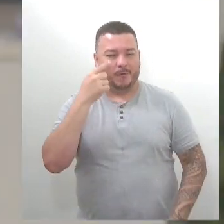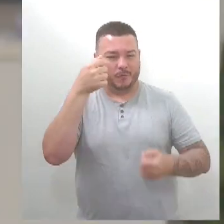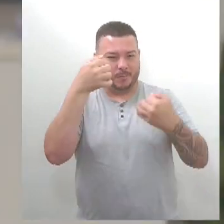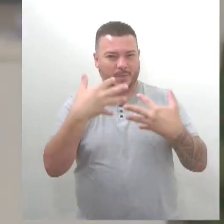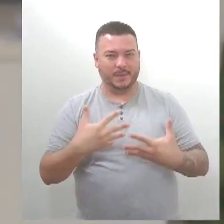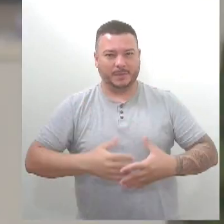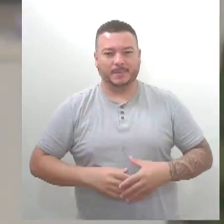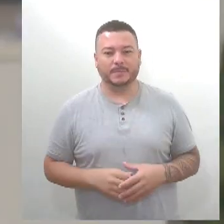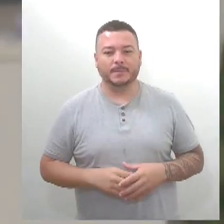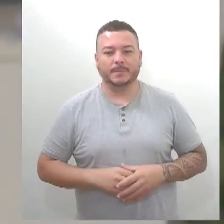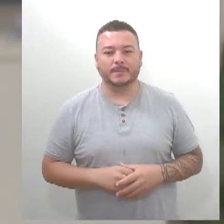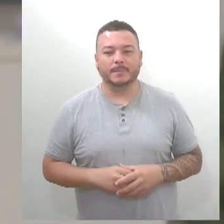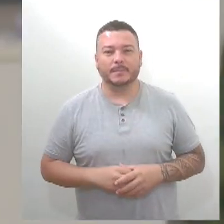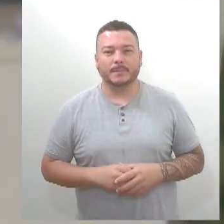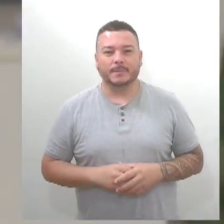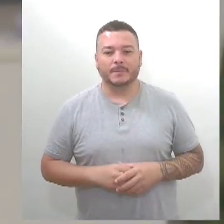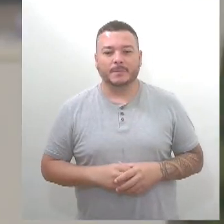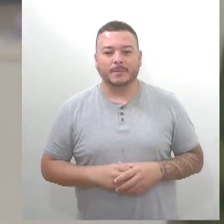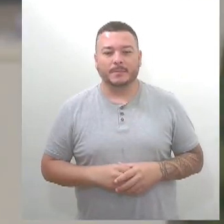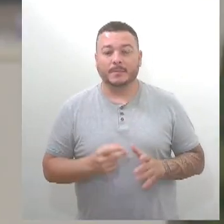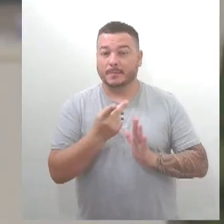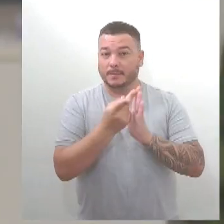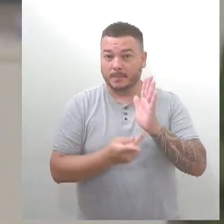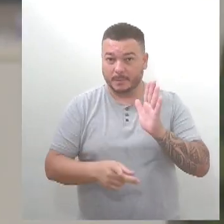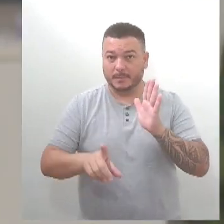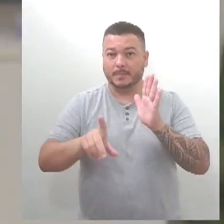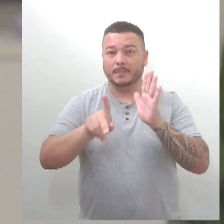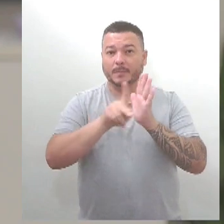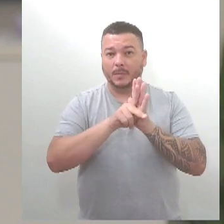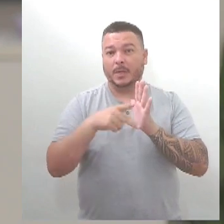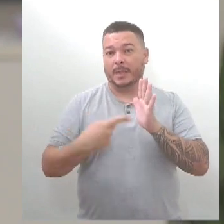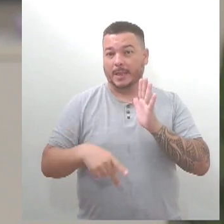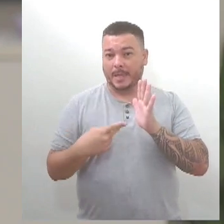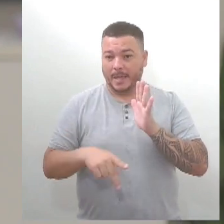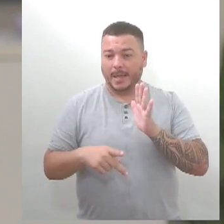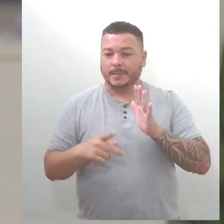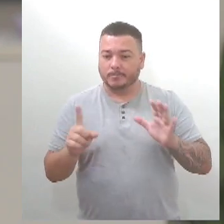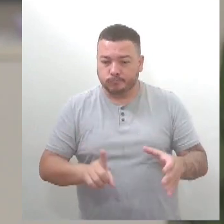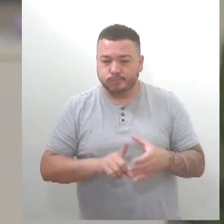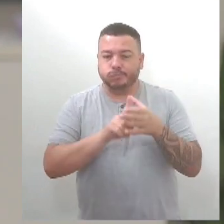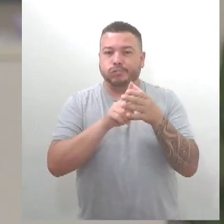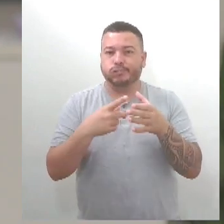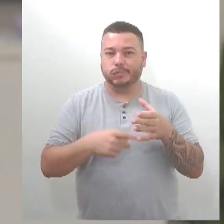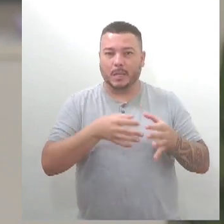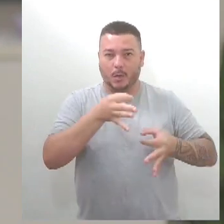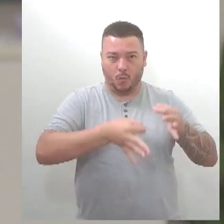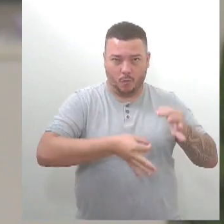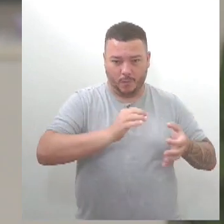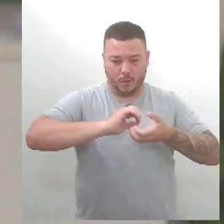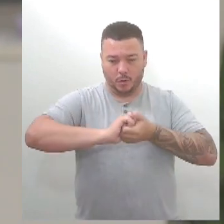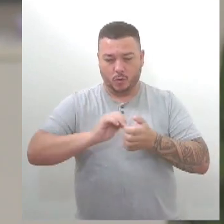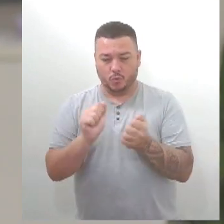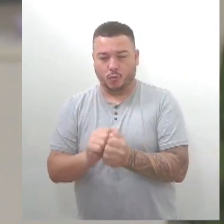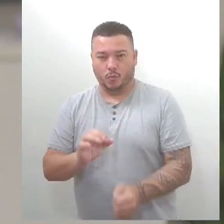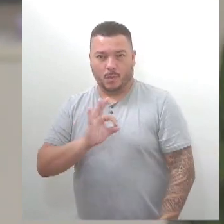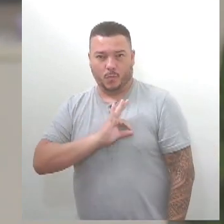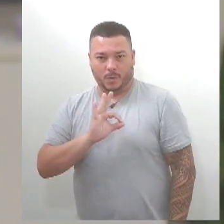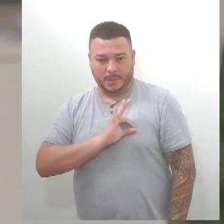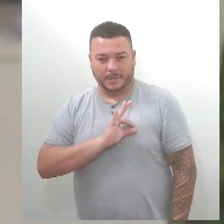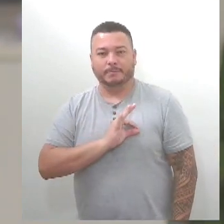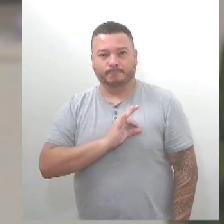O projeto Acorde é um convênio da Polícia Civil de Sergipe com o Tribunal de Justiça do Ministério Público que permite aos policiais